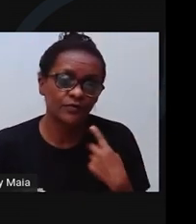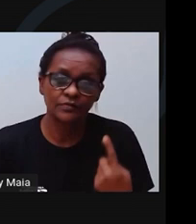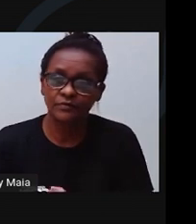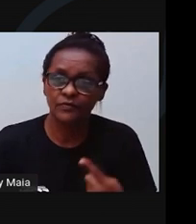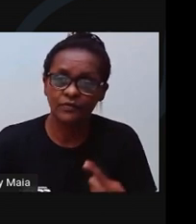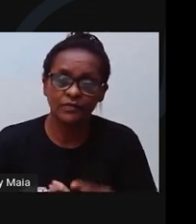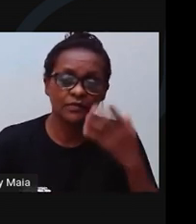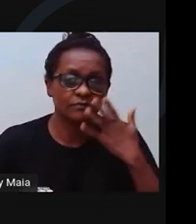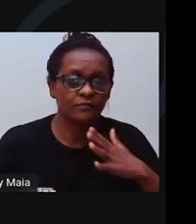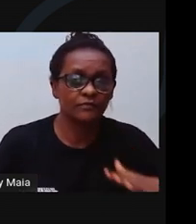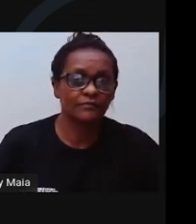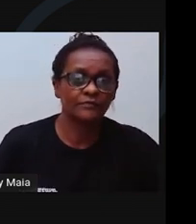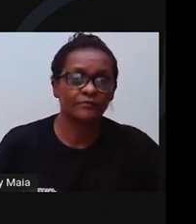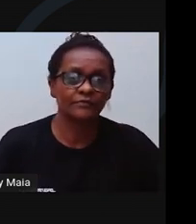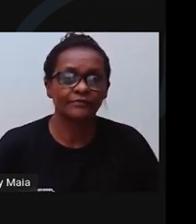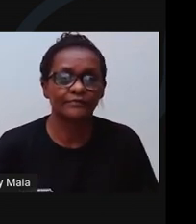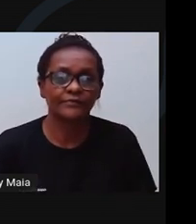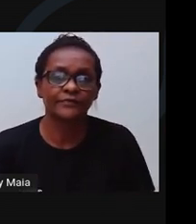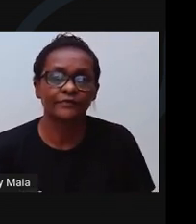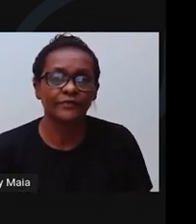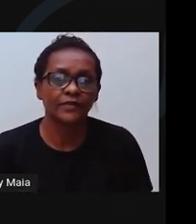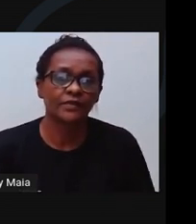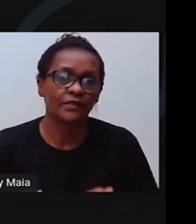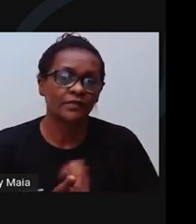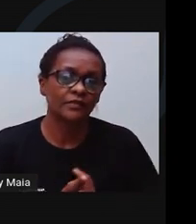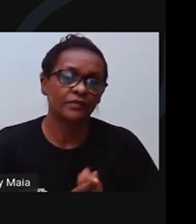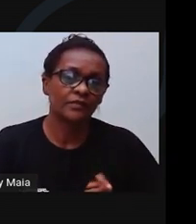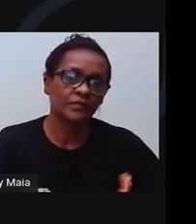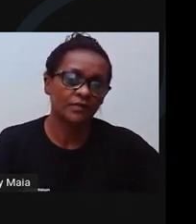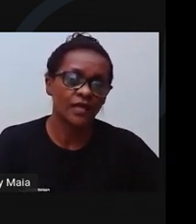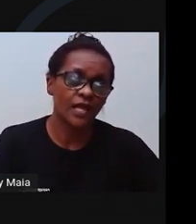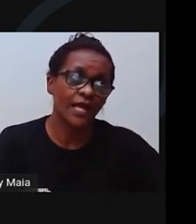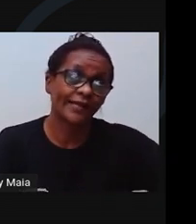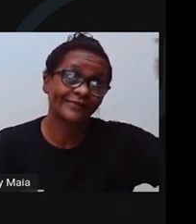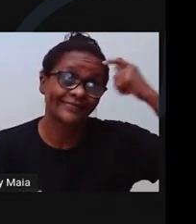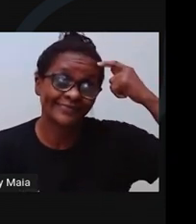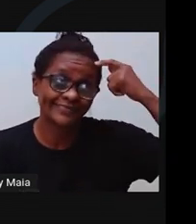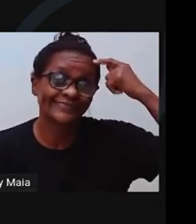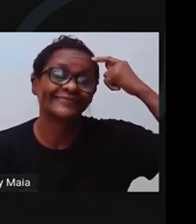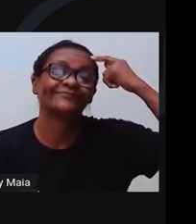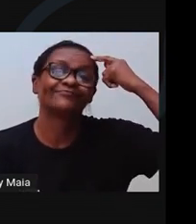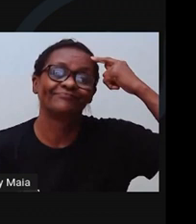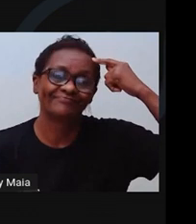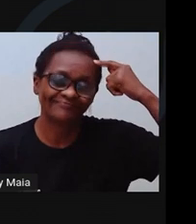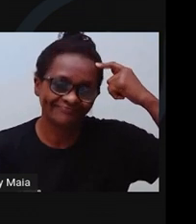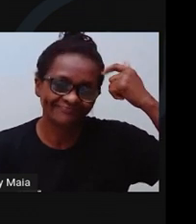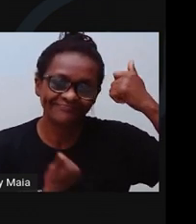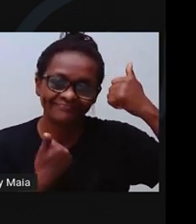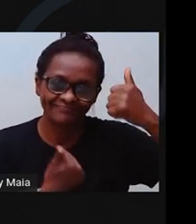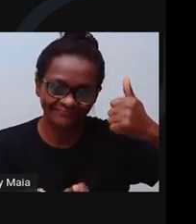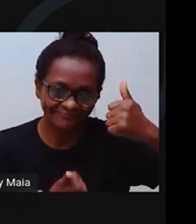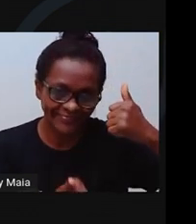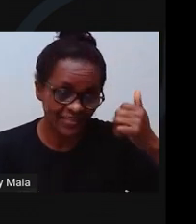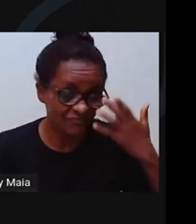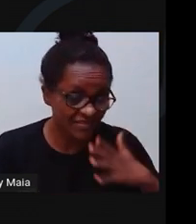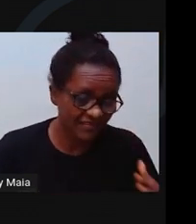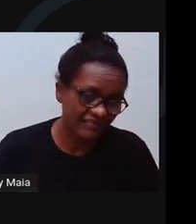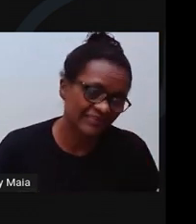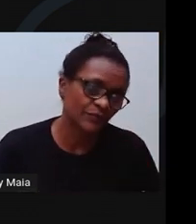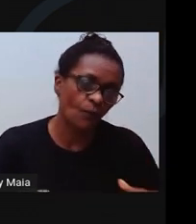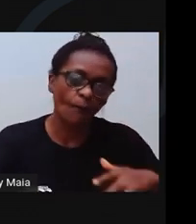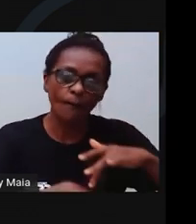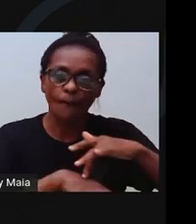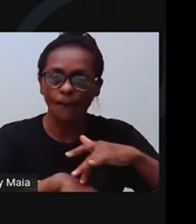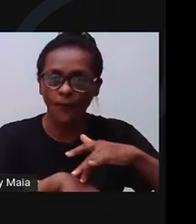sonhar. Trabalho decente é para jovem consciente. Que conhece seus direitos e pega no batente. Mas só